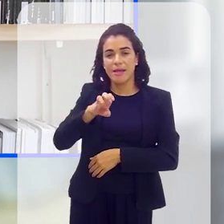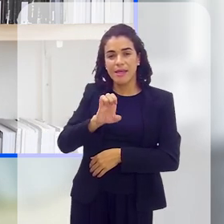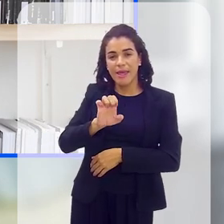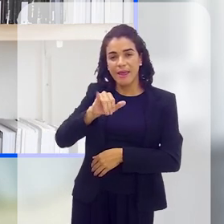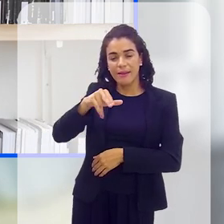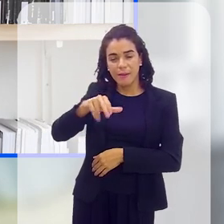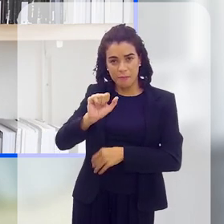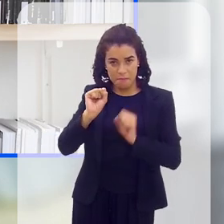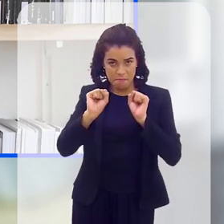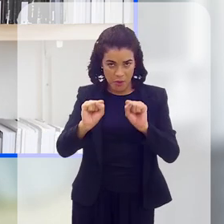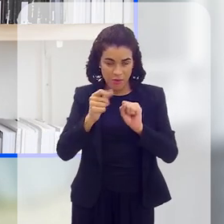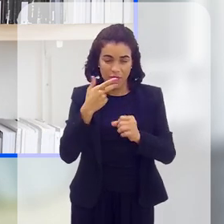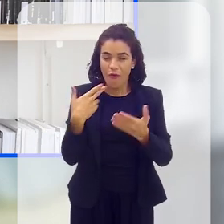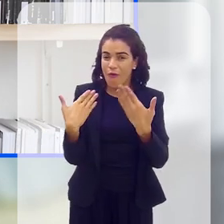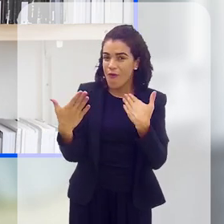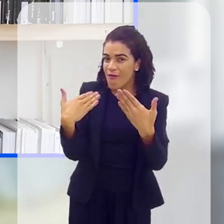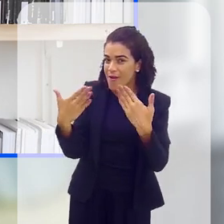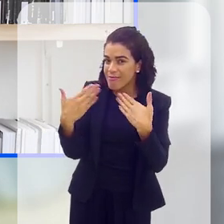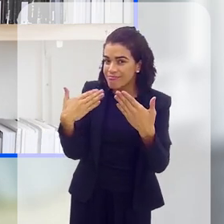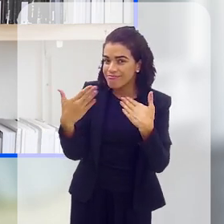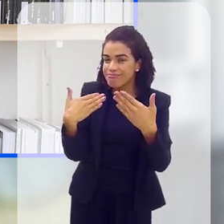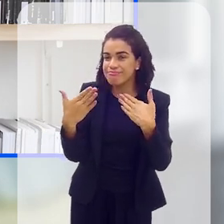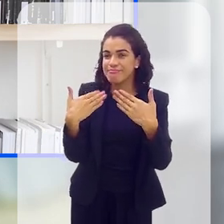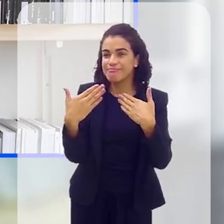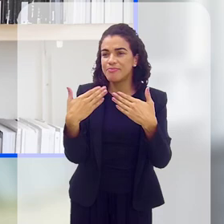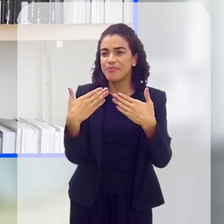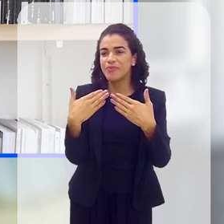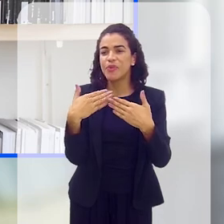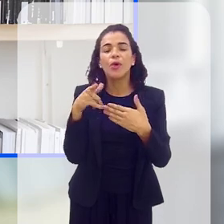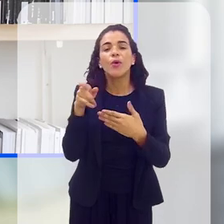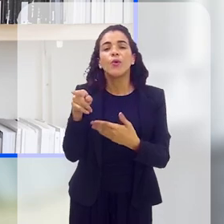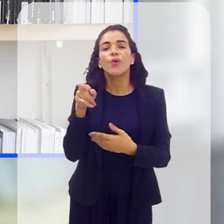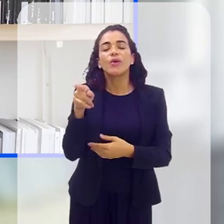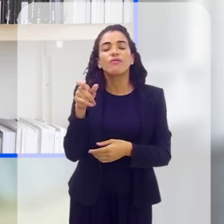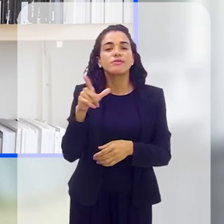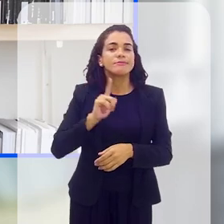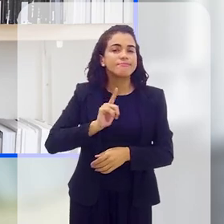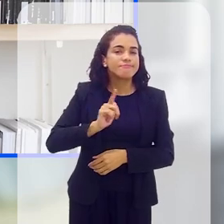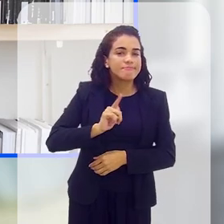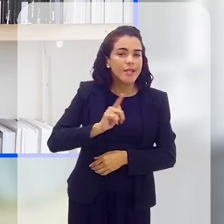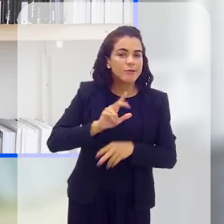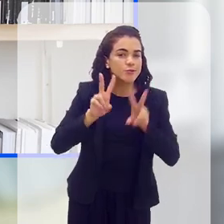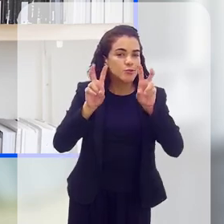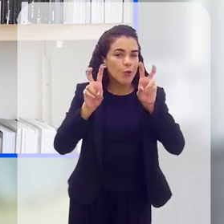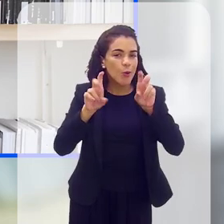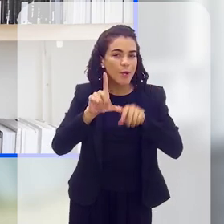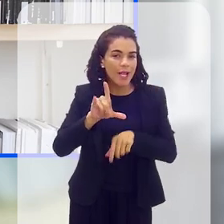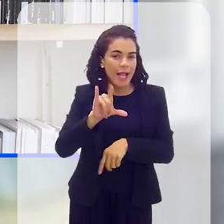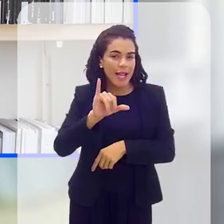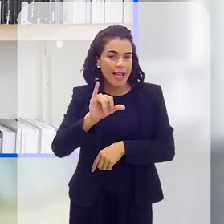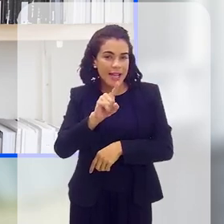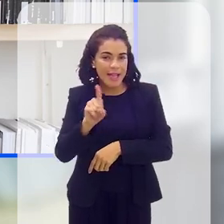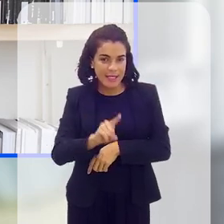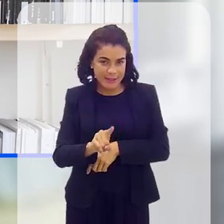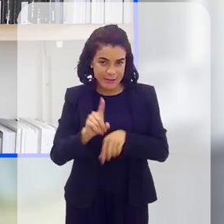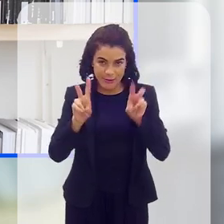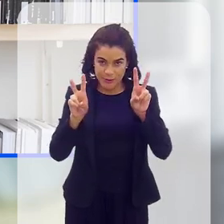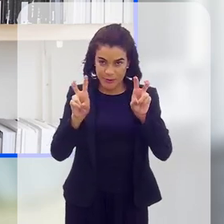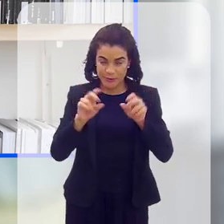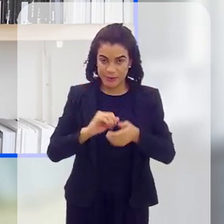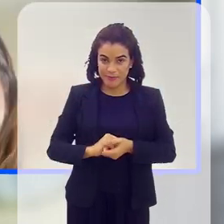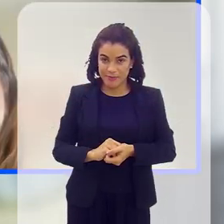sobre isso. Clarissa, vamos começar com você. O que você tem aí de retorno da Liz em relação a isso?